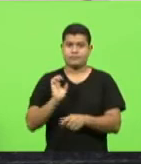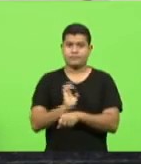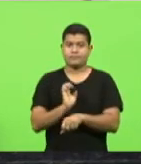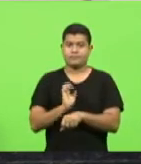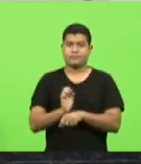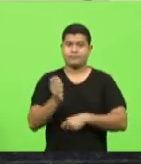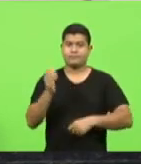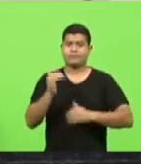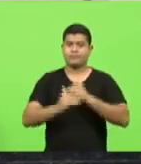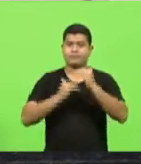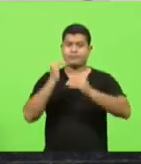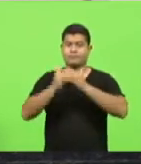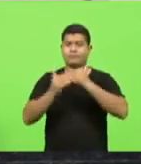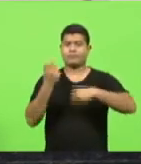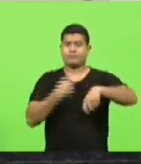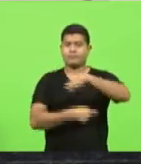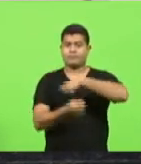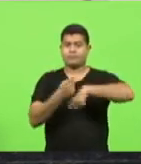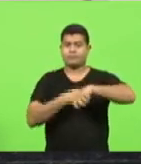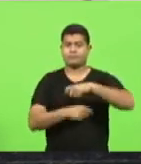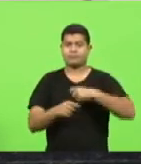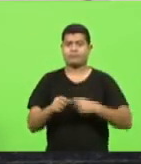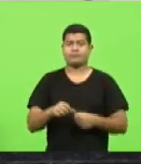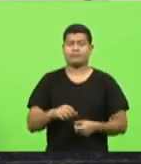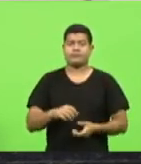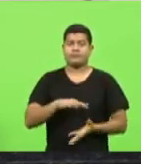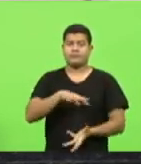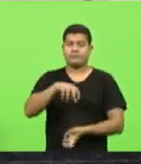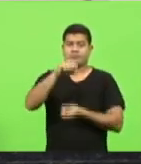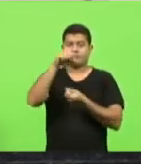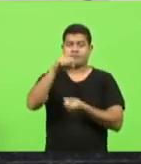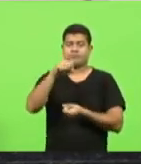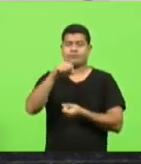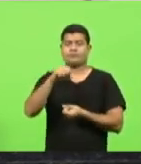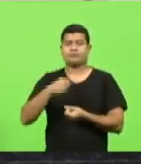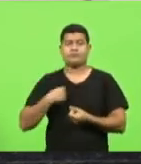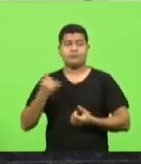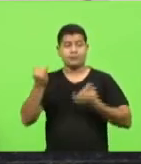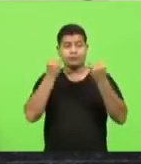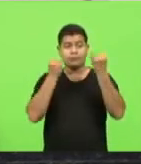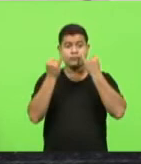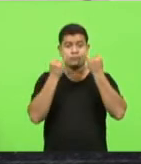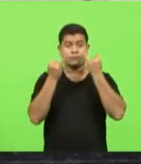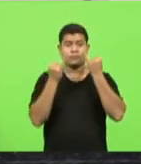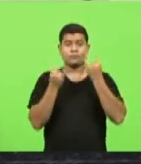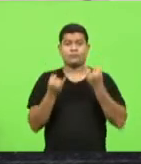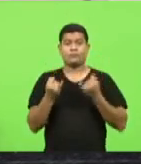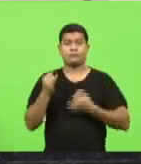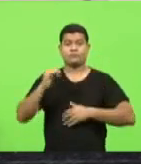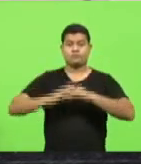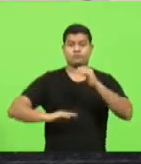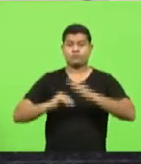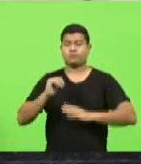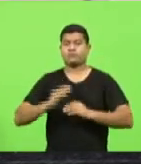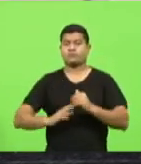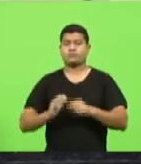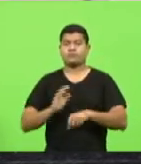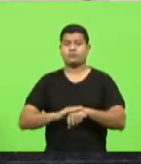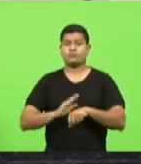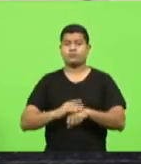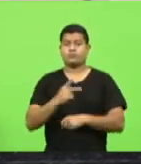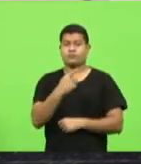desenvolvimento econômico sustentável informações acerca da atuação do PROCON em Santa Catarina enquanto